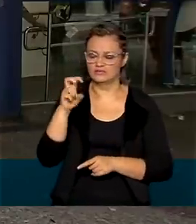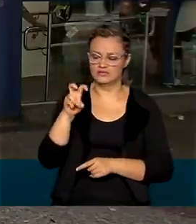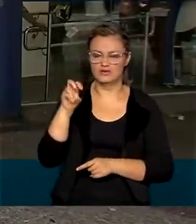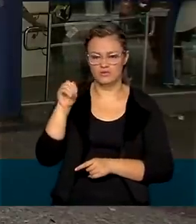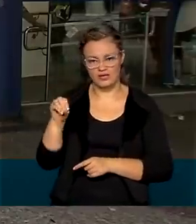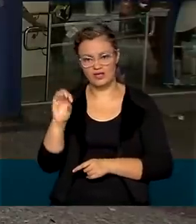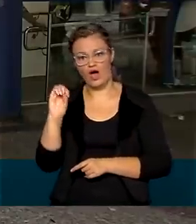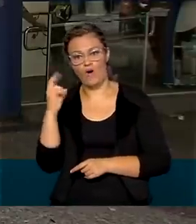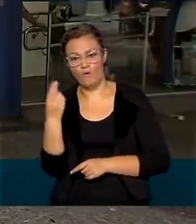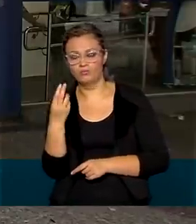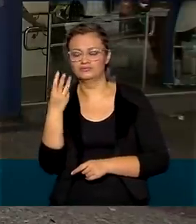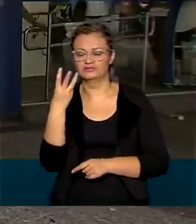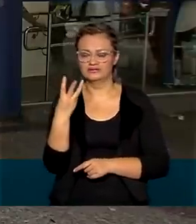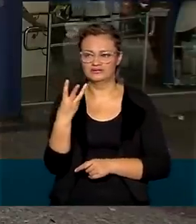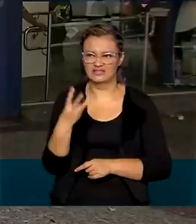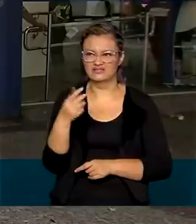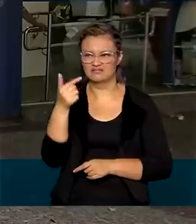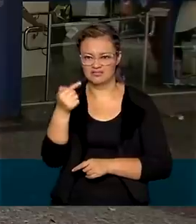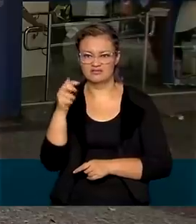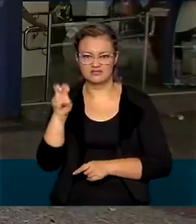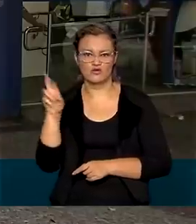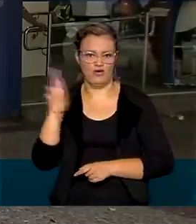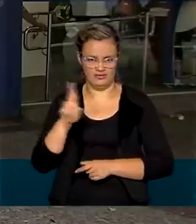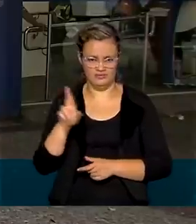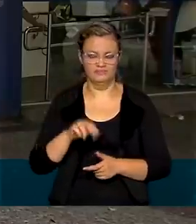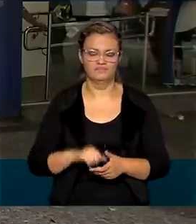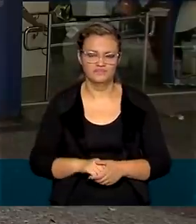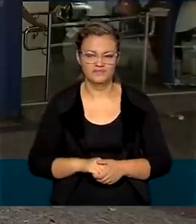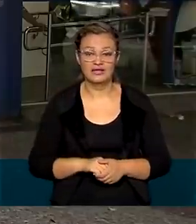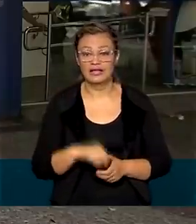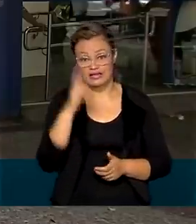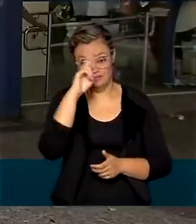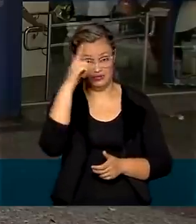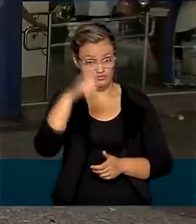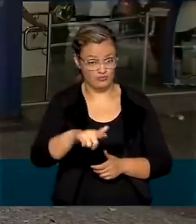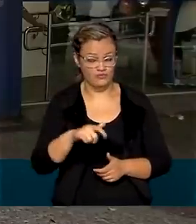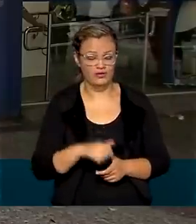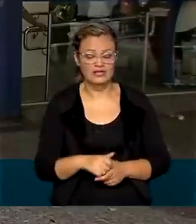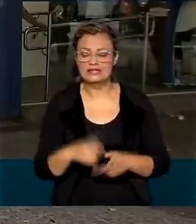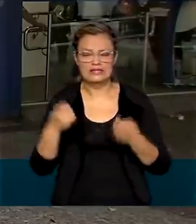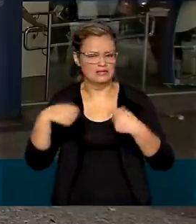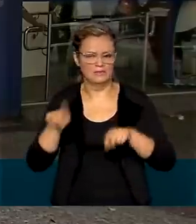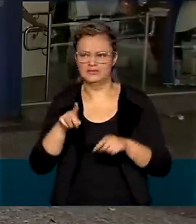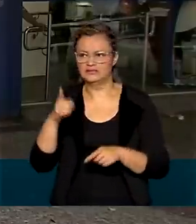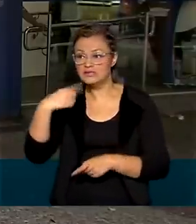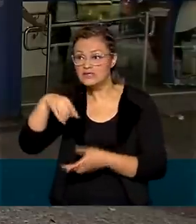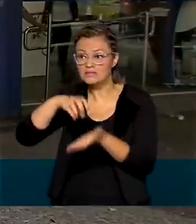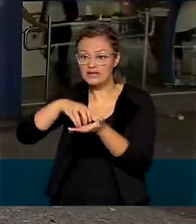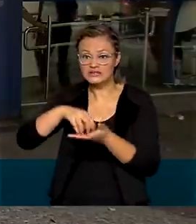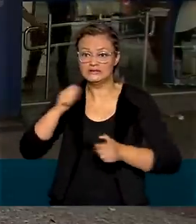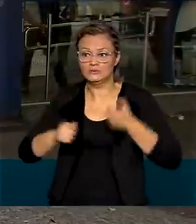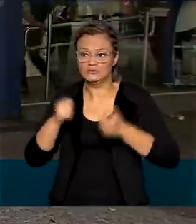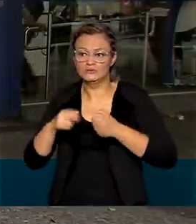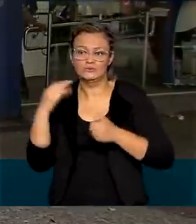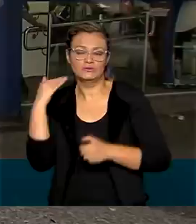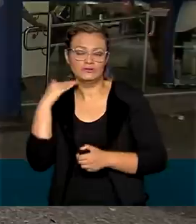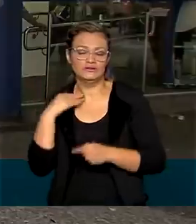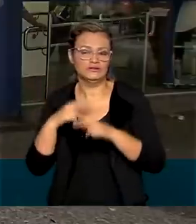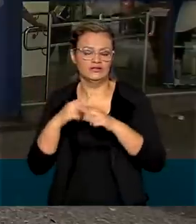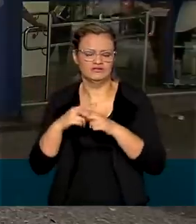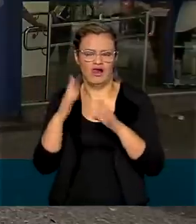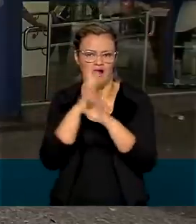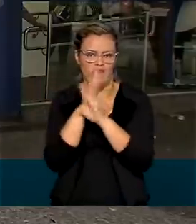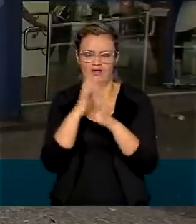e R$ 375. A gente lembra, mais uma vez, que não é necessário correr para as agências da Caixa e